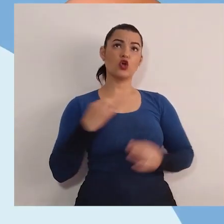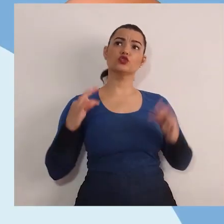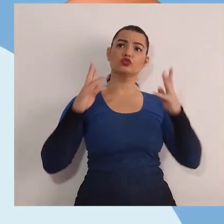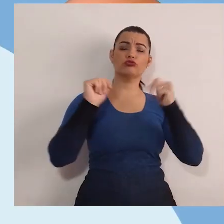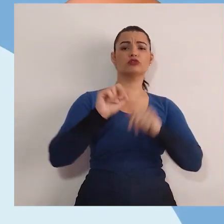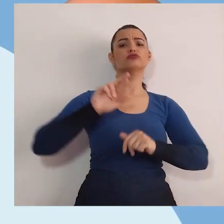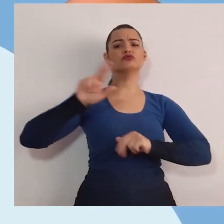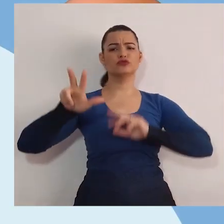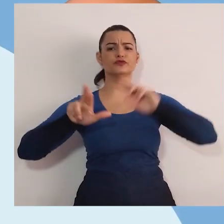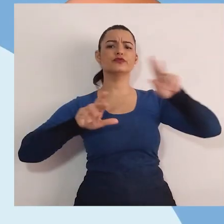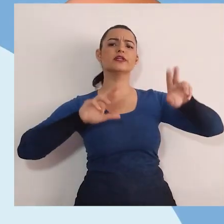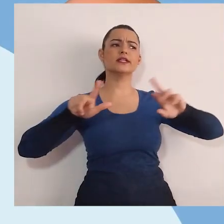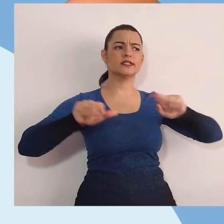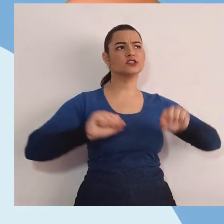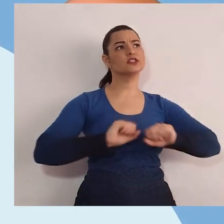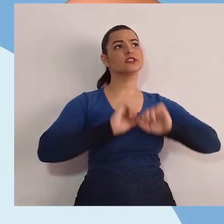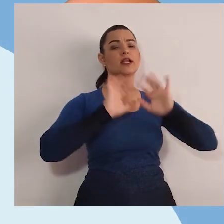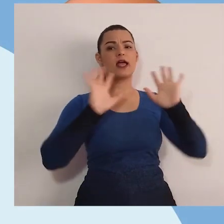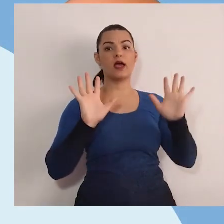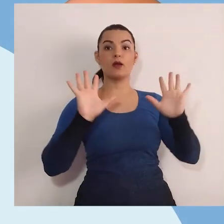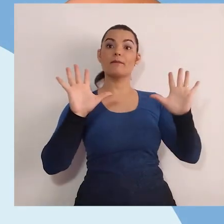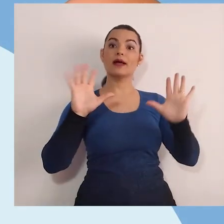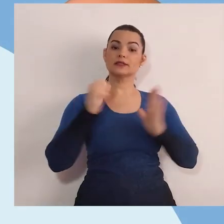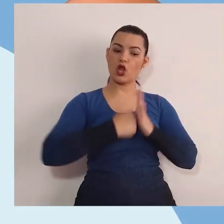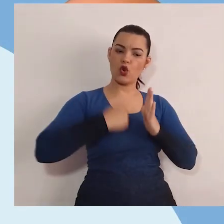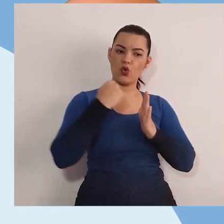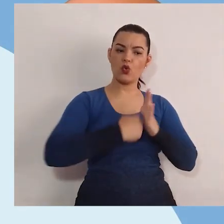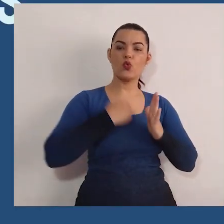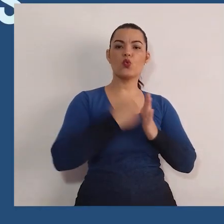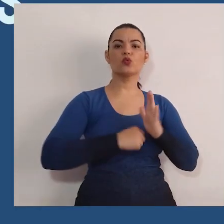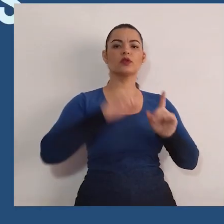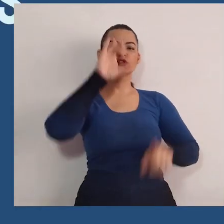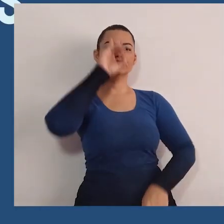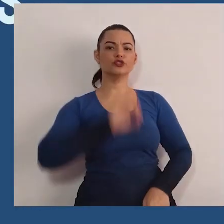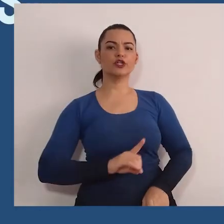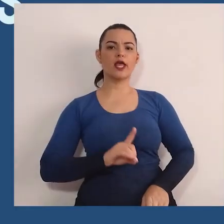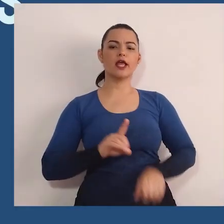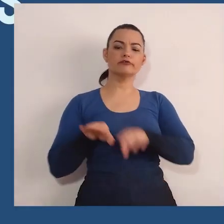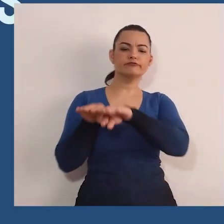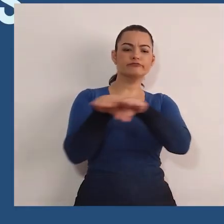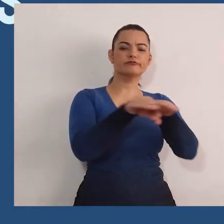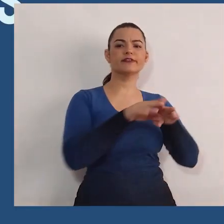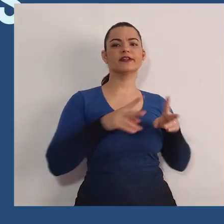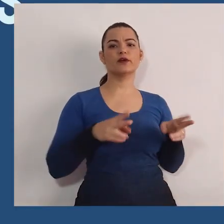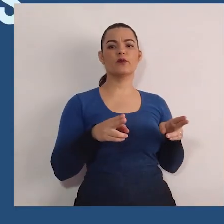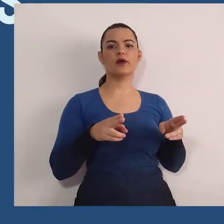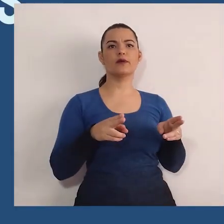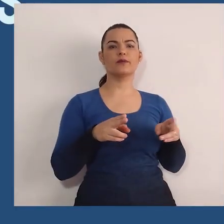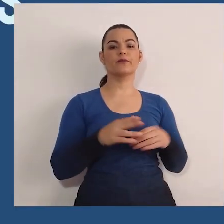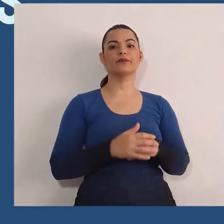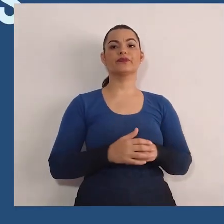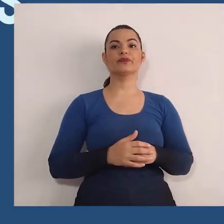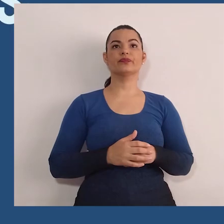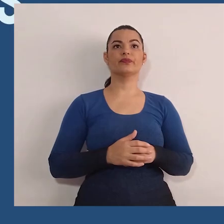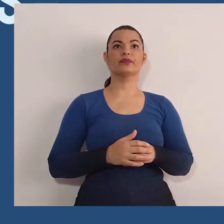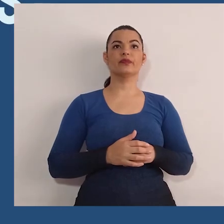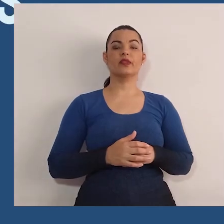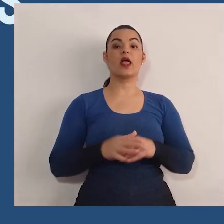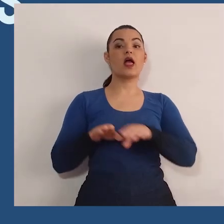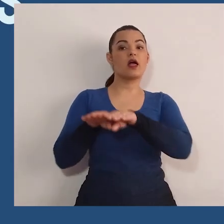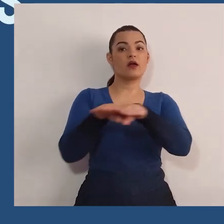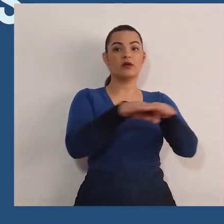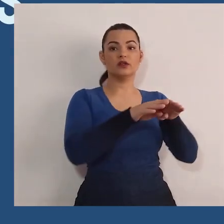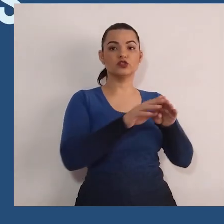Somos diferentes. Lutamos para ter os mesmos direitos de forma igual. Igualdade luta contra as